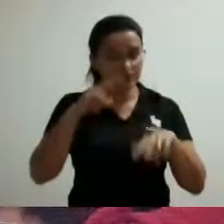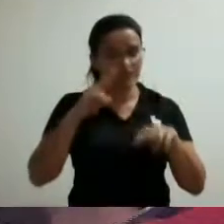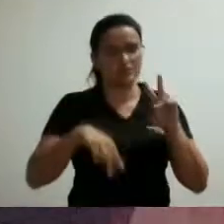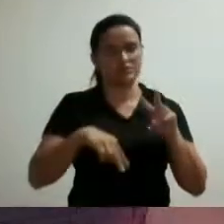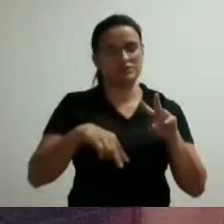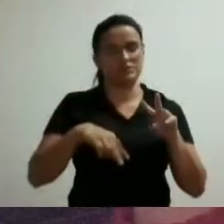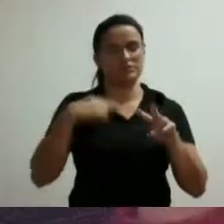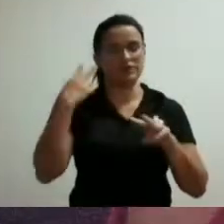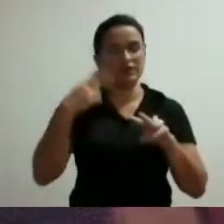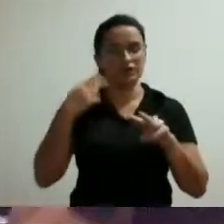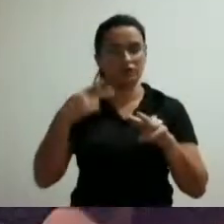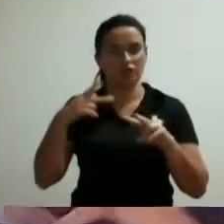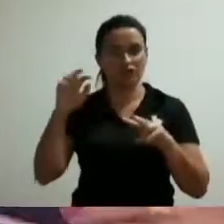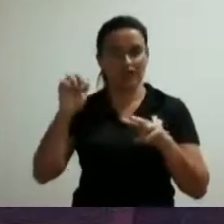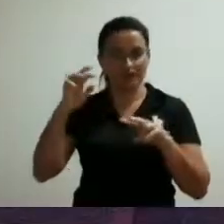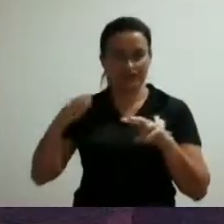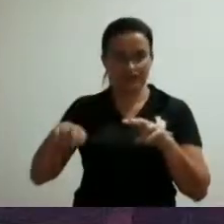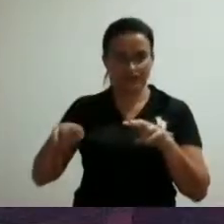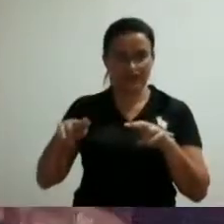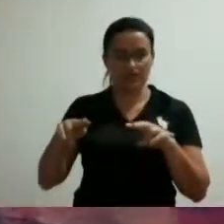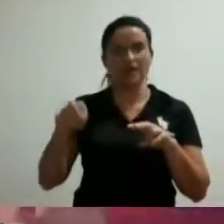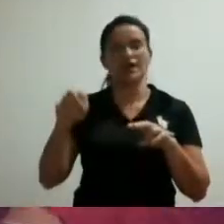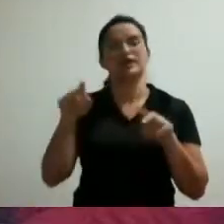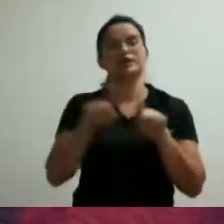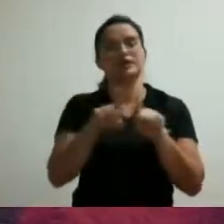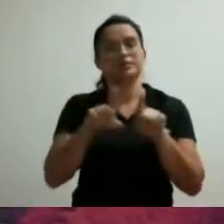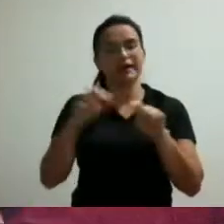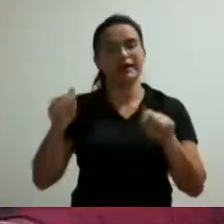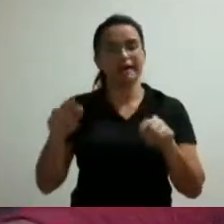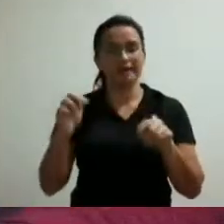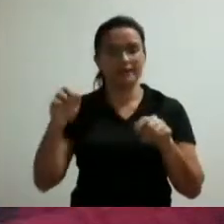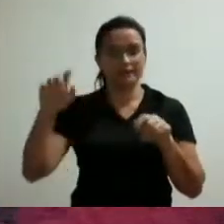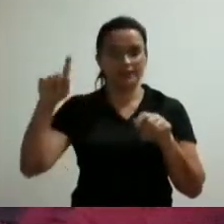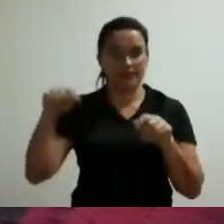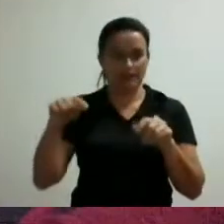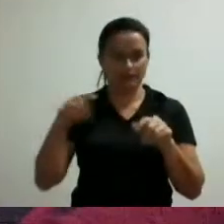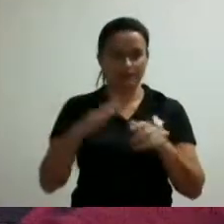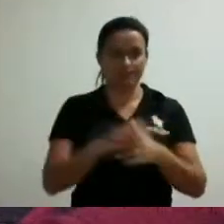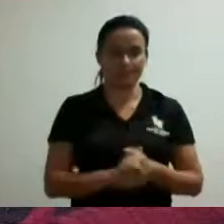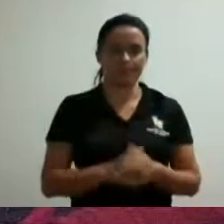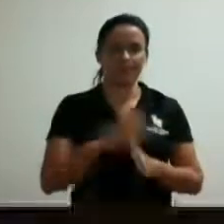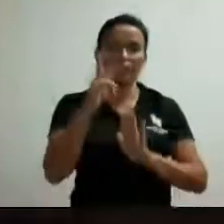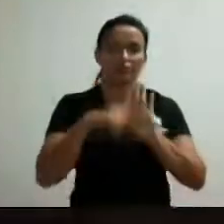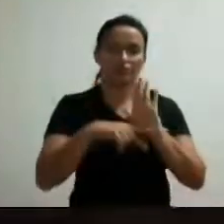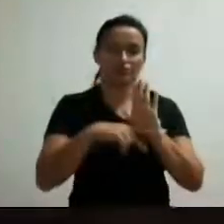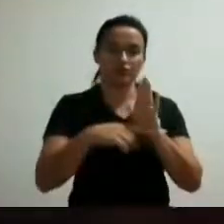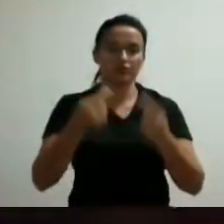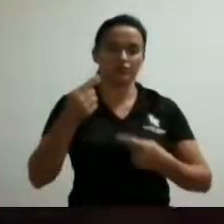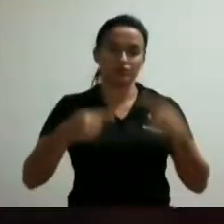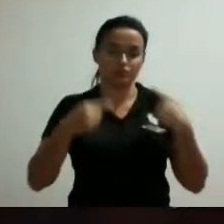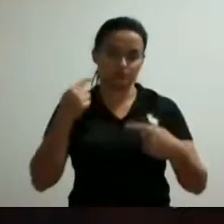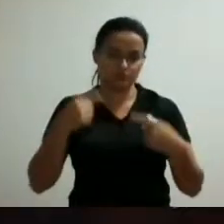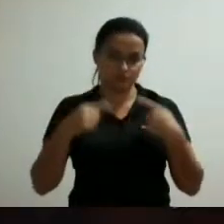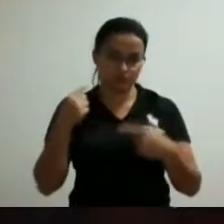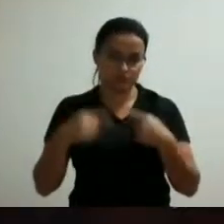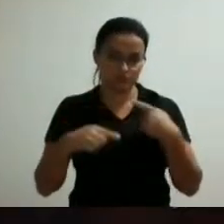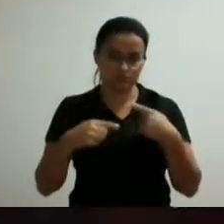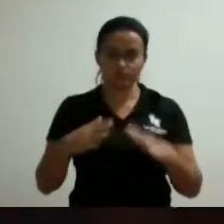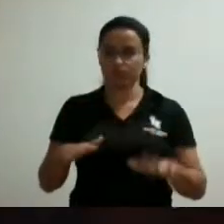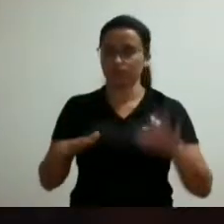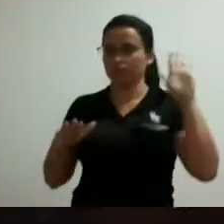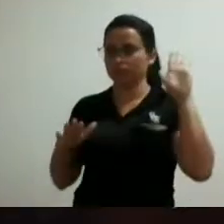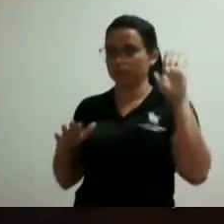de oliver e andré luiz e mentes substitutivas aditivas comissão de segurança pública projeto enquanto sem discussão pela ordem